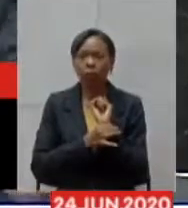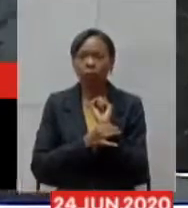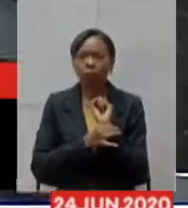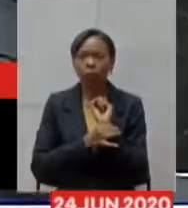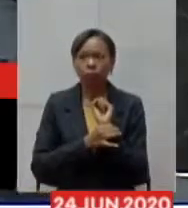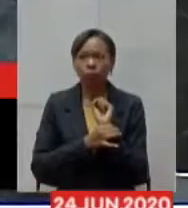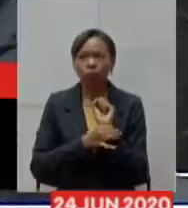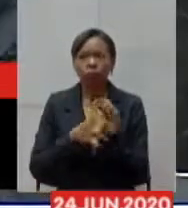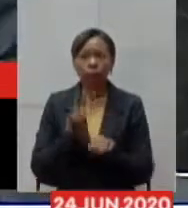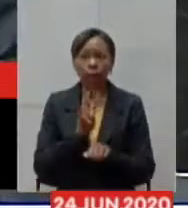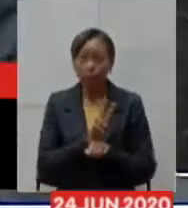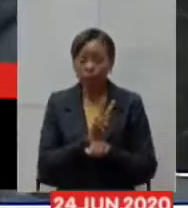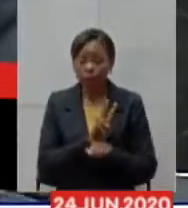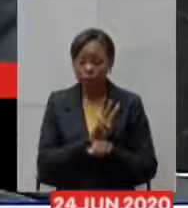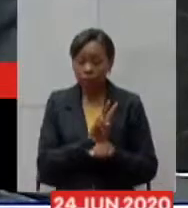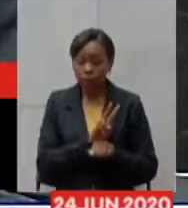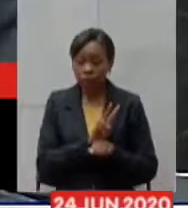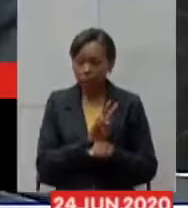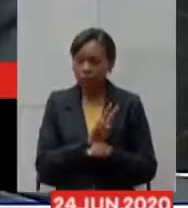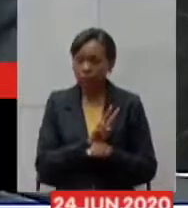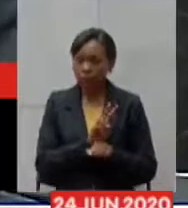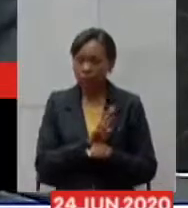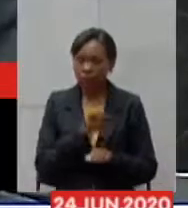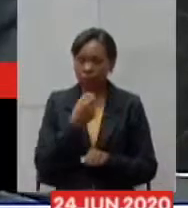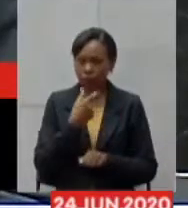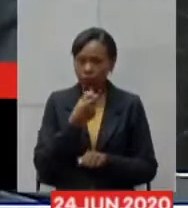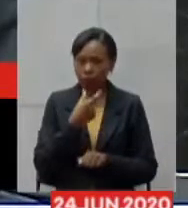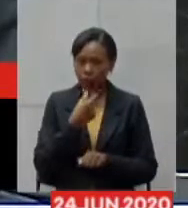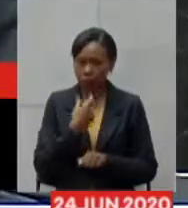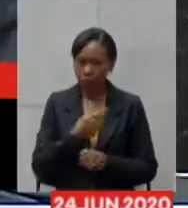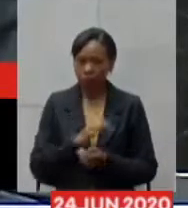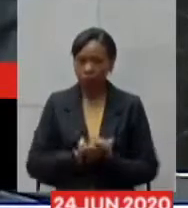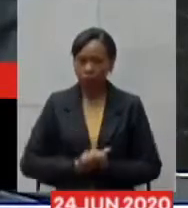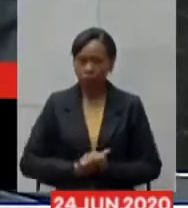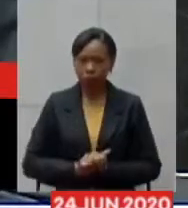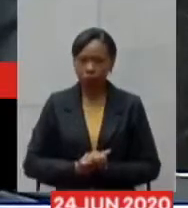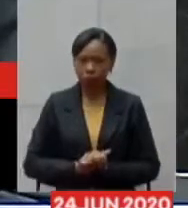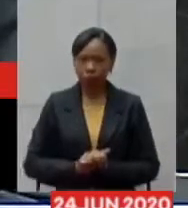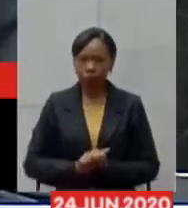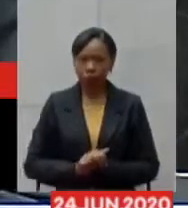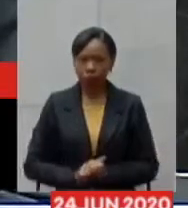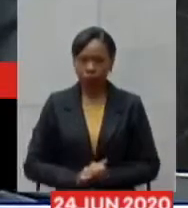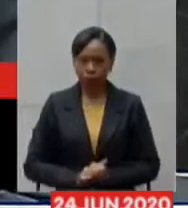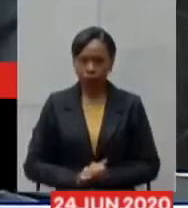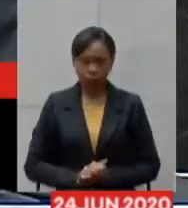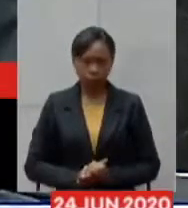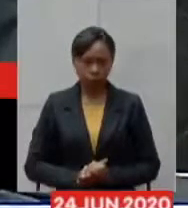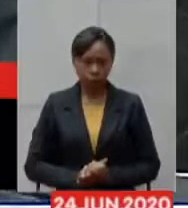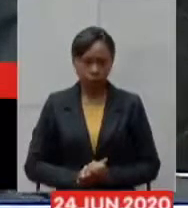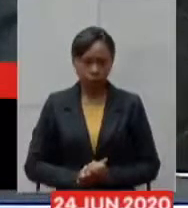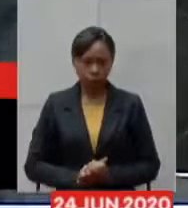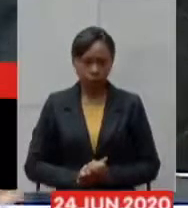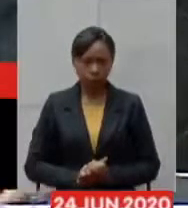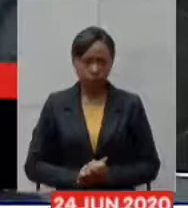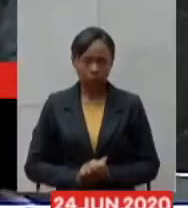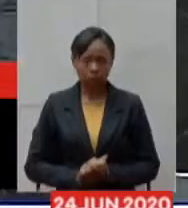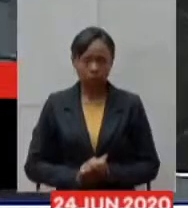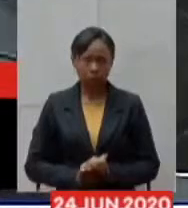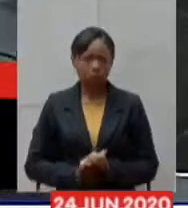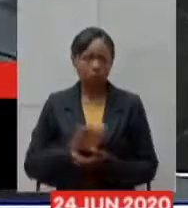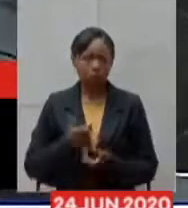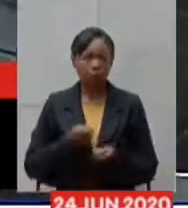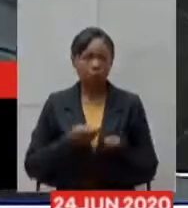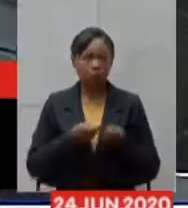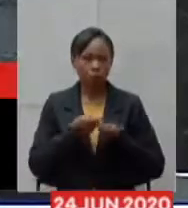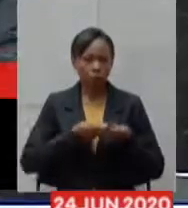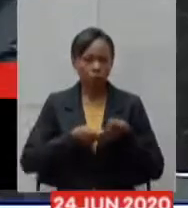deserto então a gente tem na verdade um desabastecimento nacional isso não tem relação com o plano de contingência tem